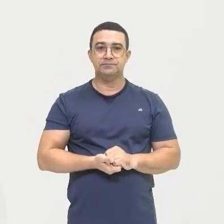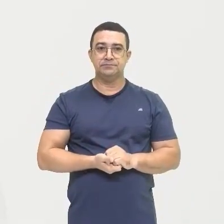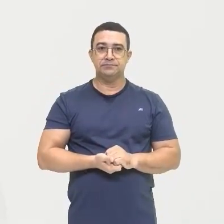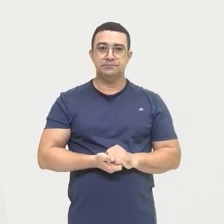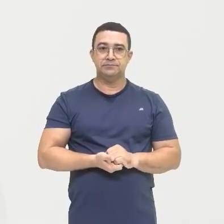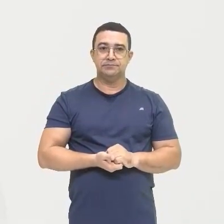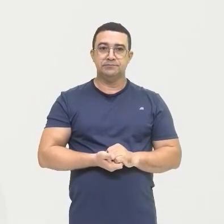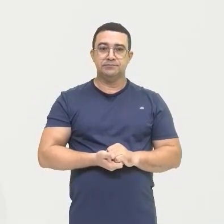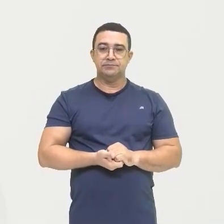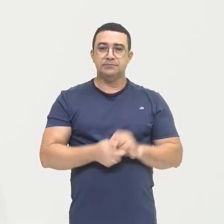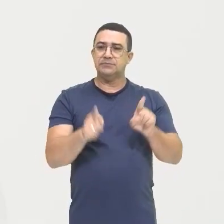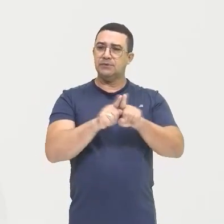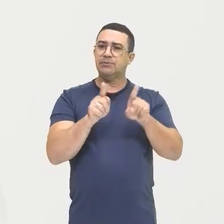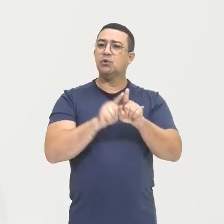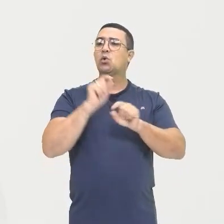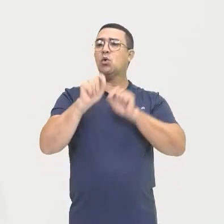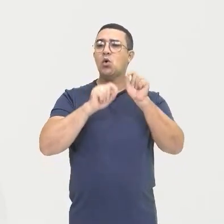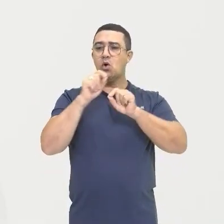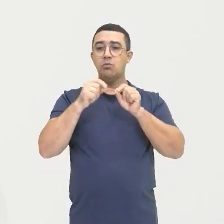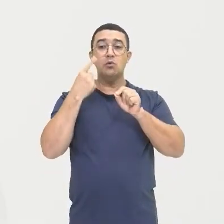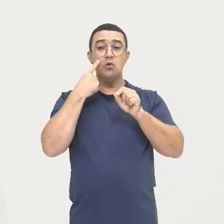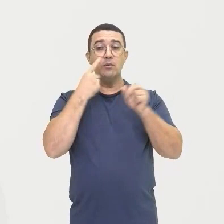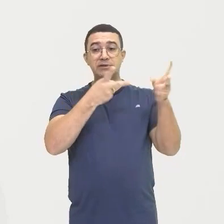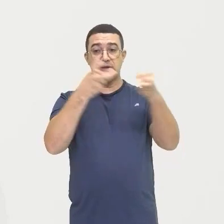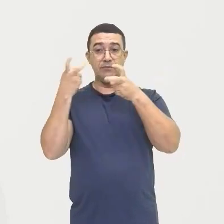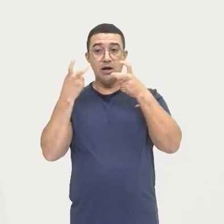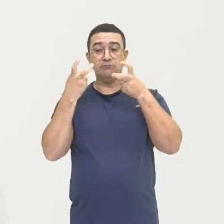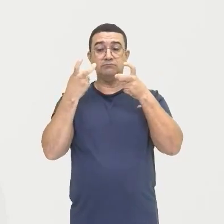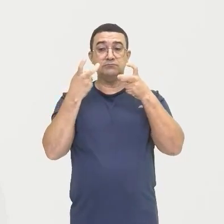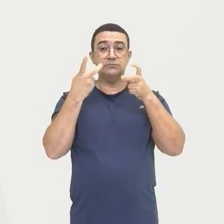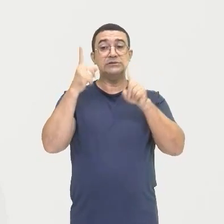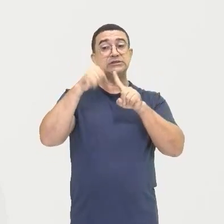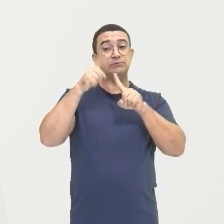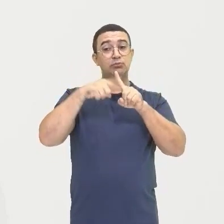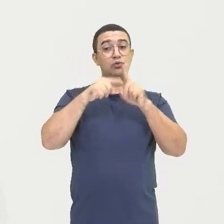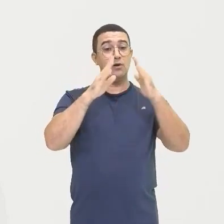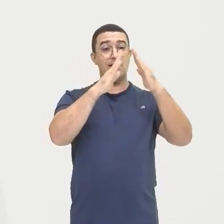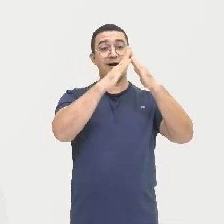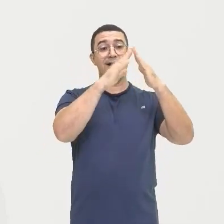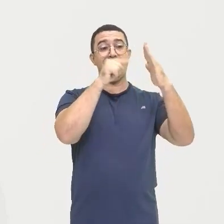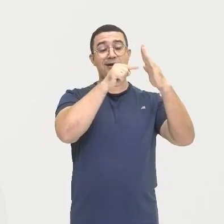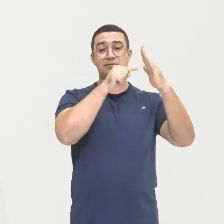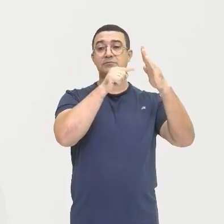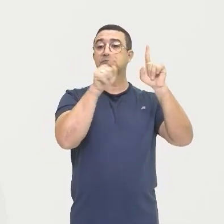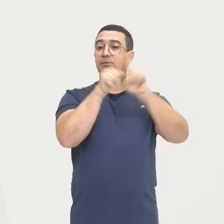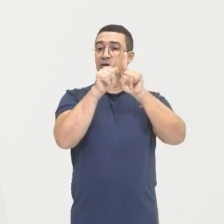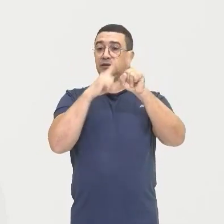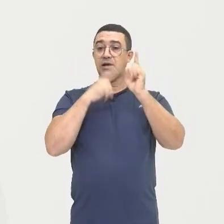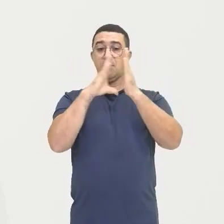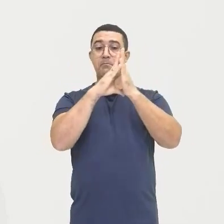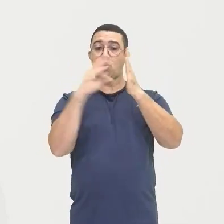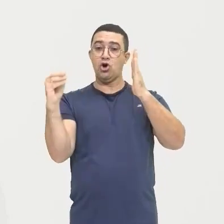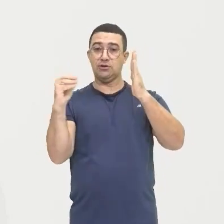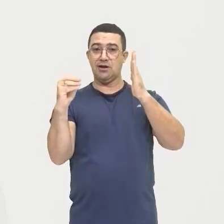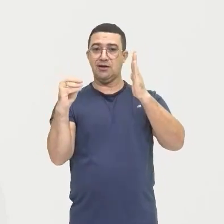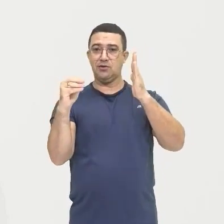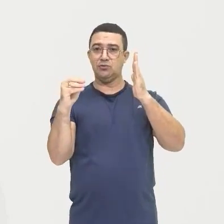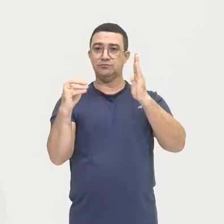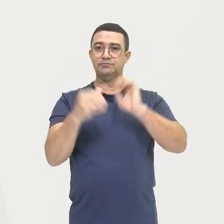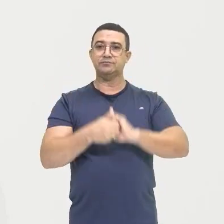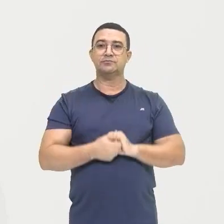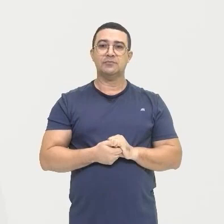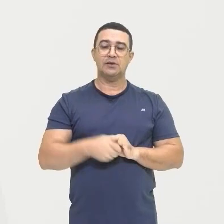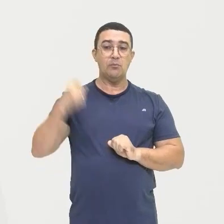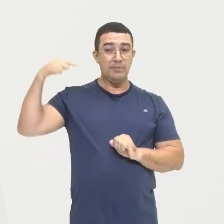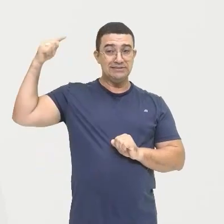A gente vai observar Dessas propriedades A gente tem A questão Da padronização Que foi necessário